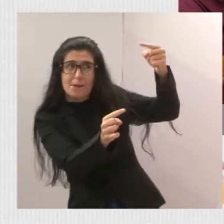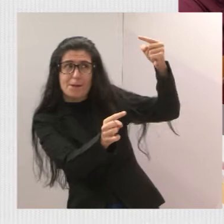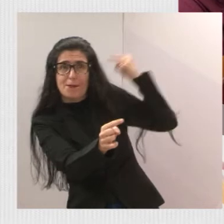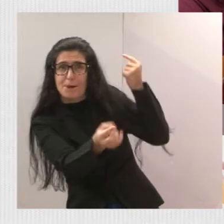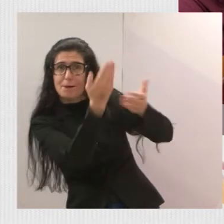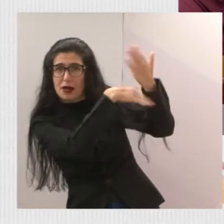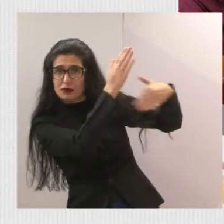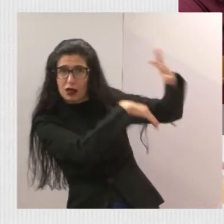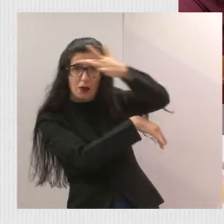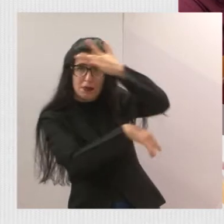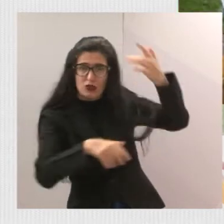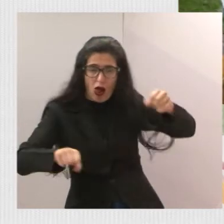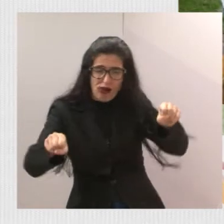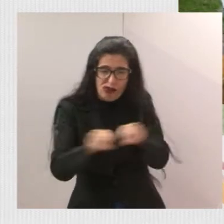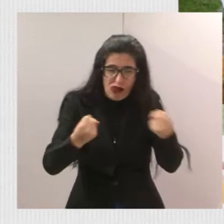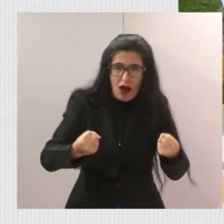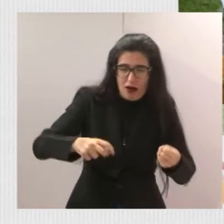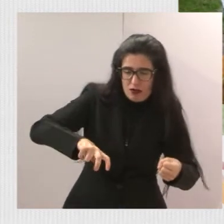A foto 4.